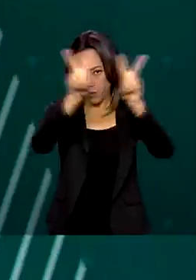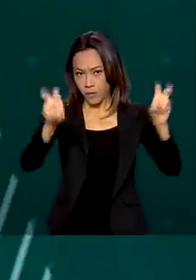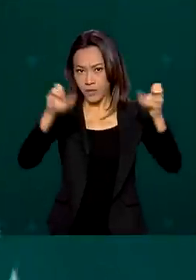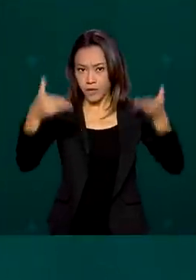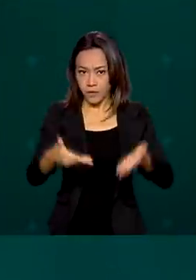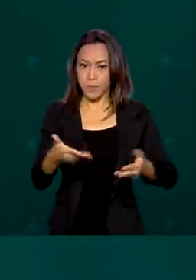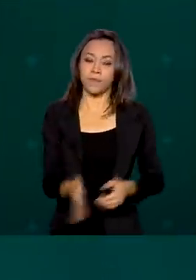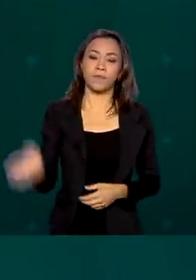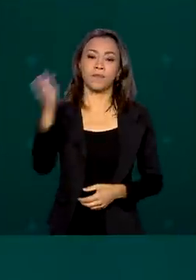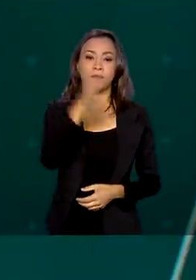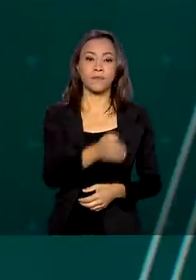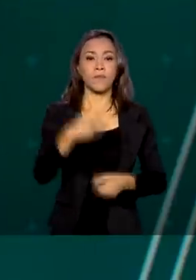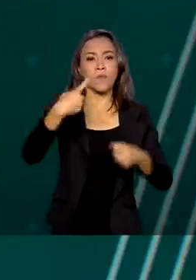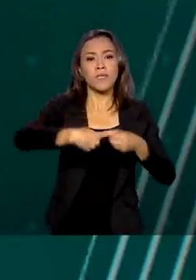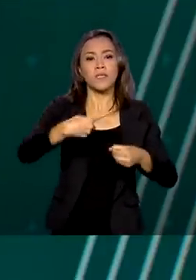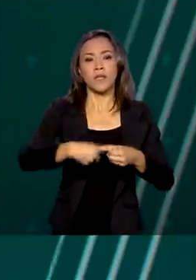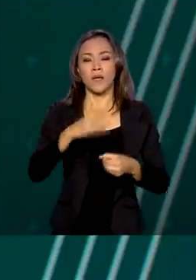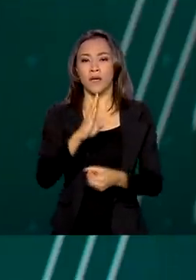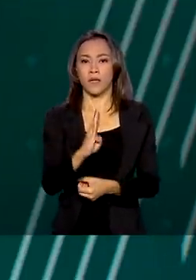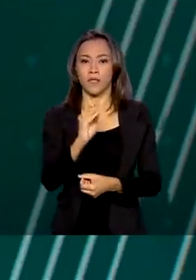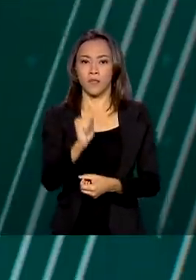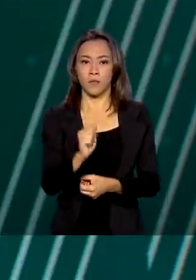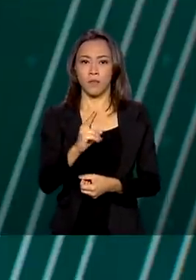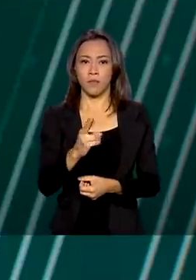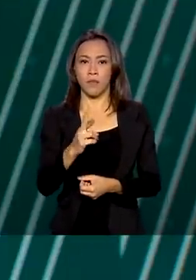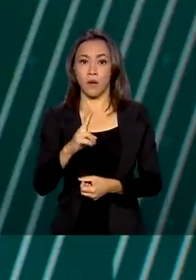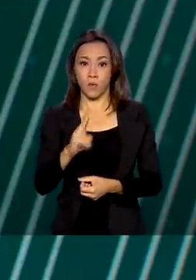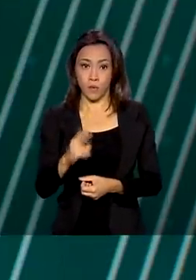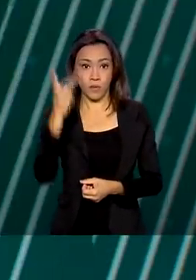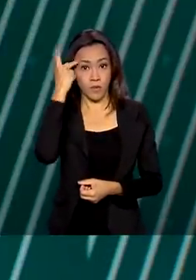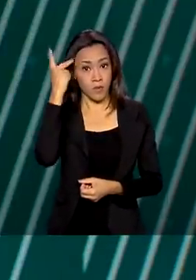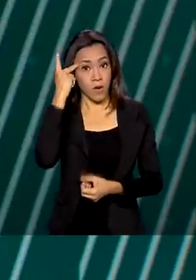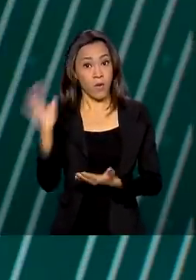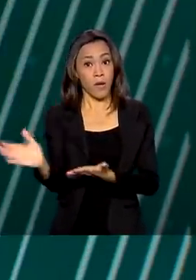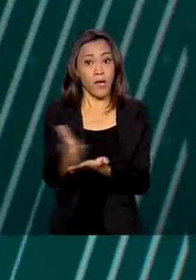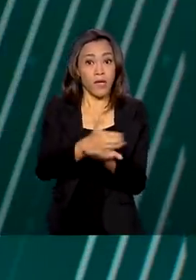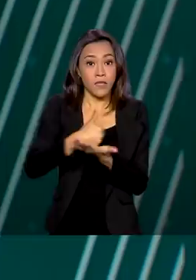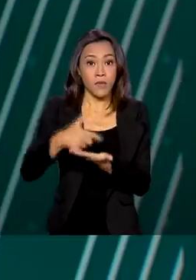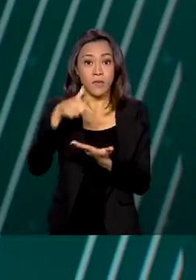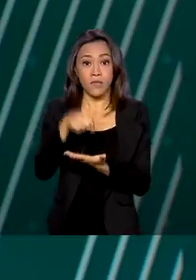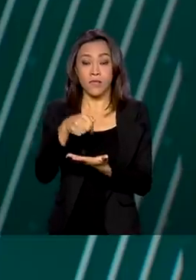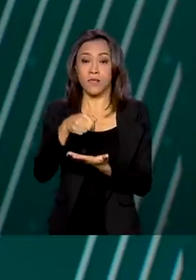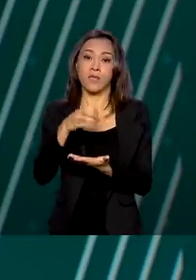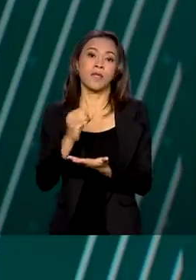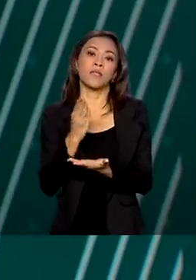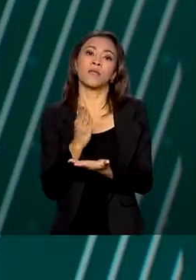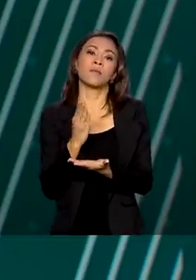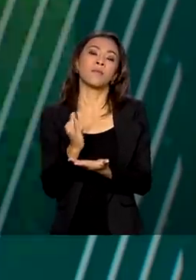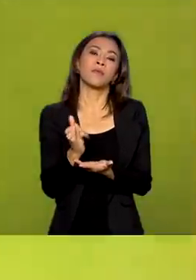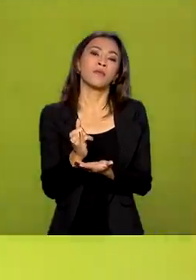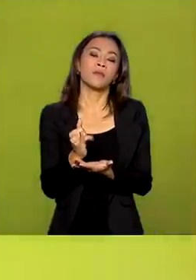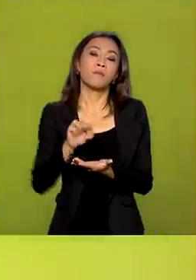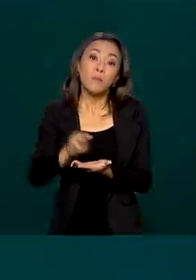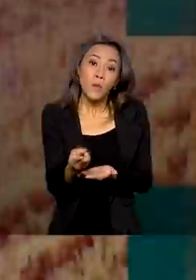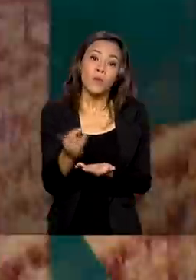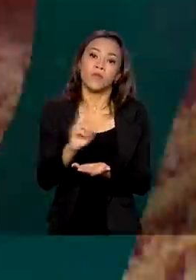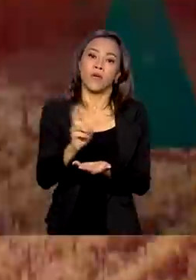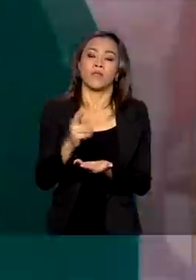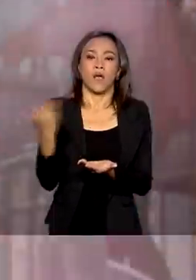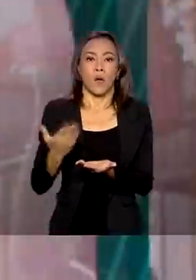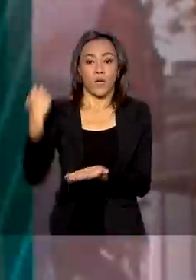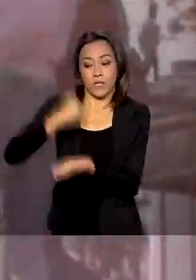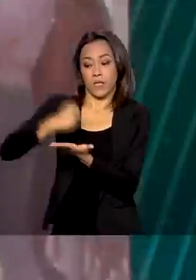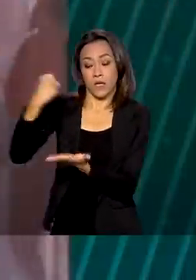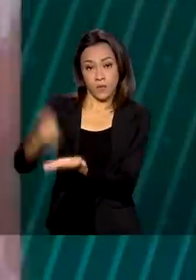Bauru, em São Paulo, já recebeu 70 milhões de reais do programa Agenda Ambiental Urbana. Agora, com a assinatura de um